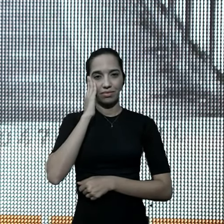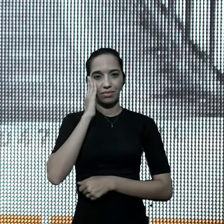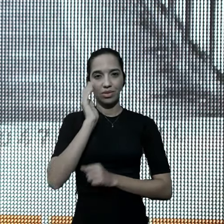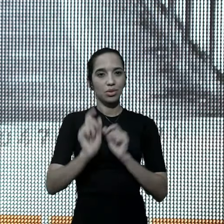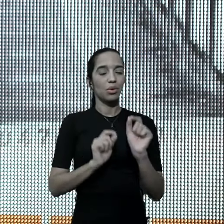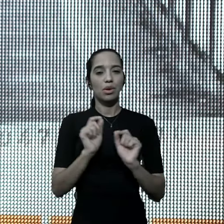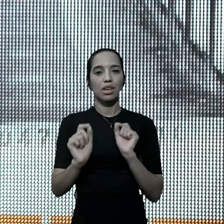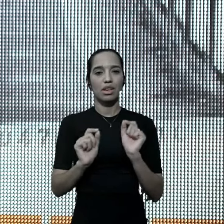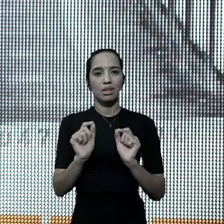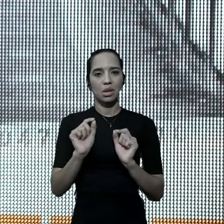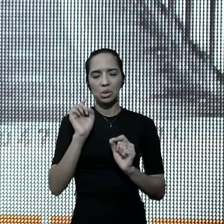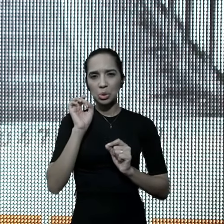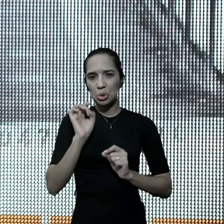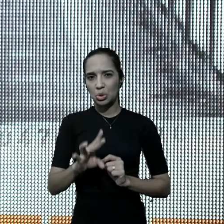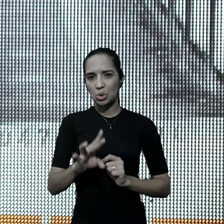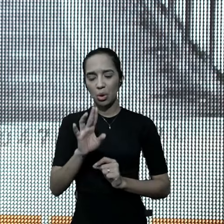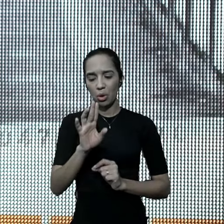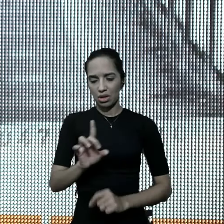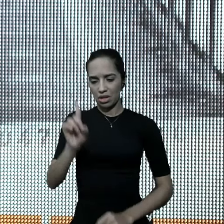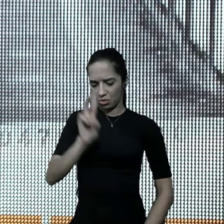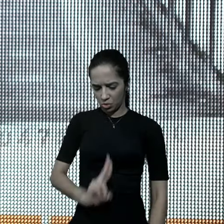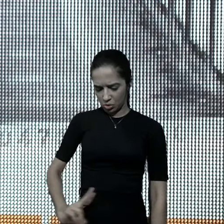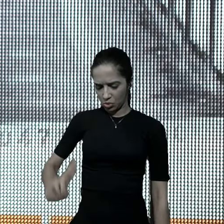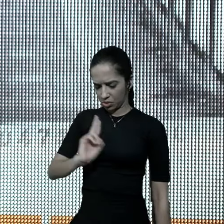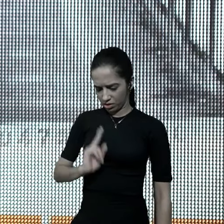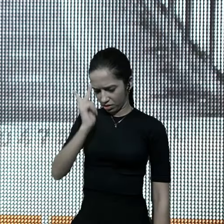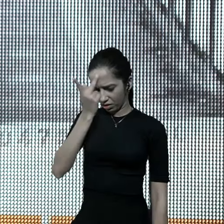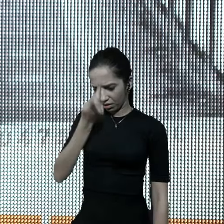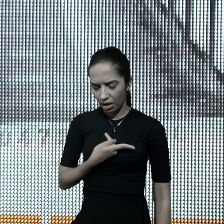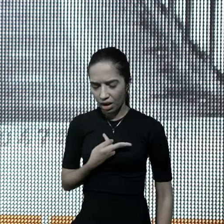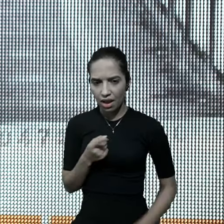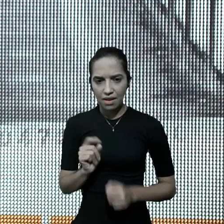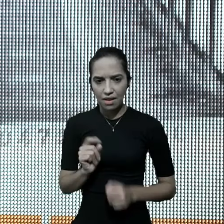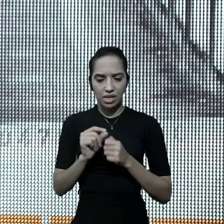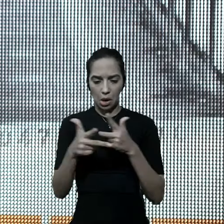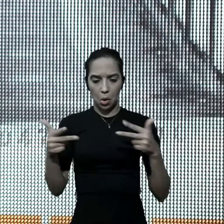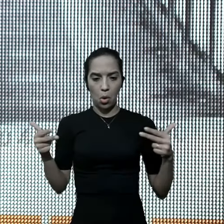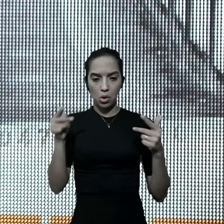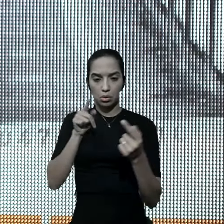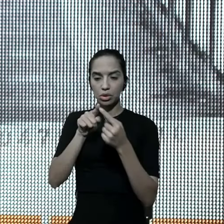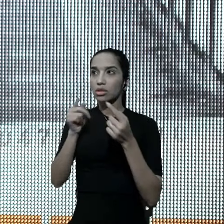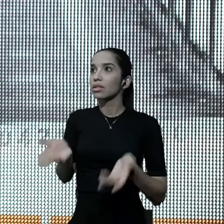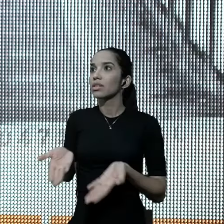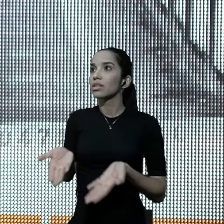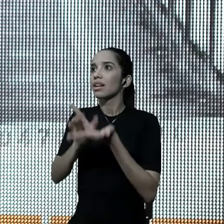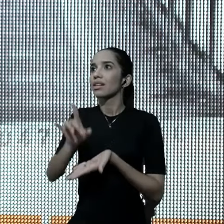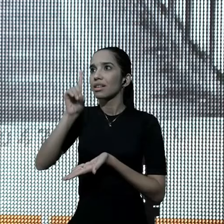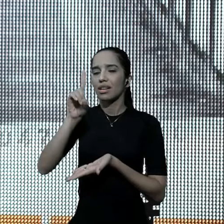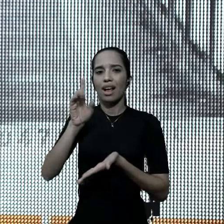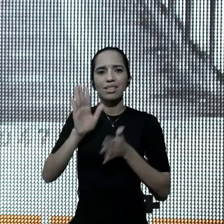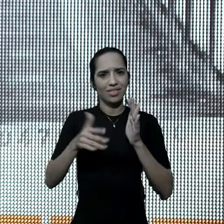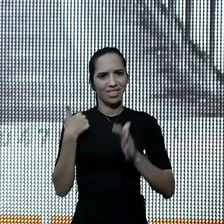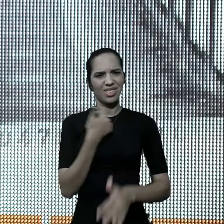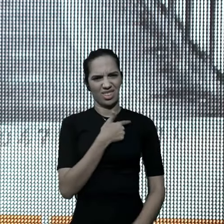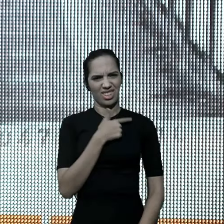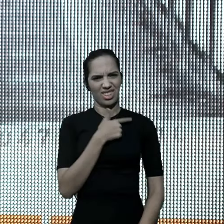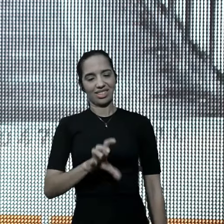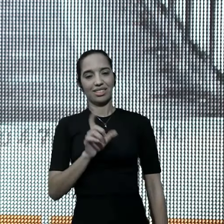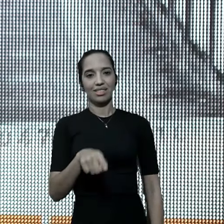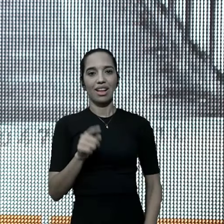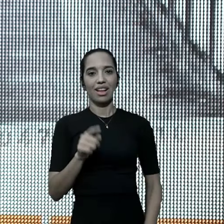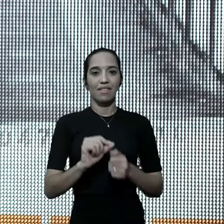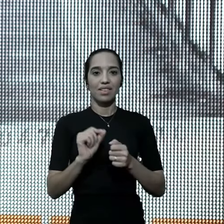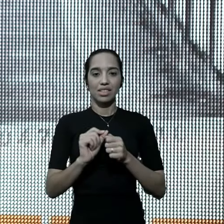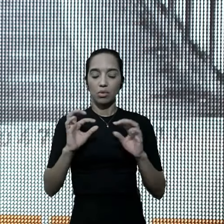não basta, ser usado, em nome de Deus, fazer coisas, para Deus, as vezes a gente, vai assim, a gente faz tantas coisas,